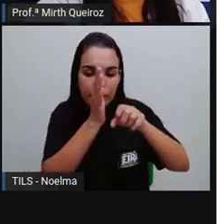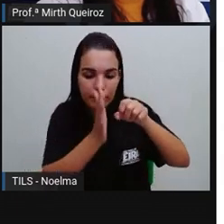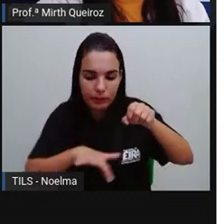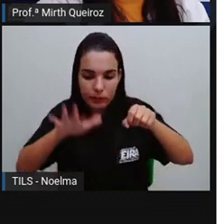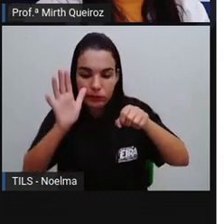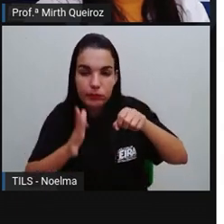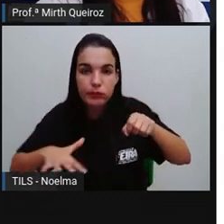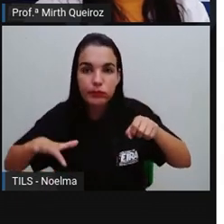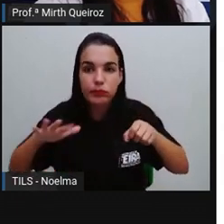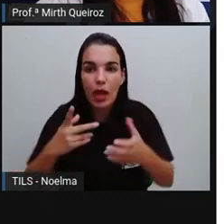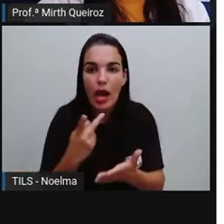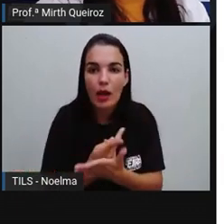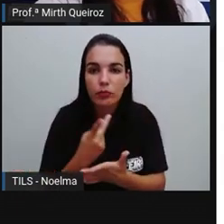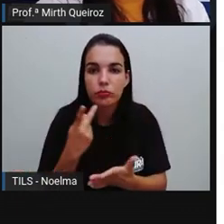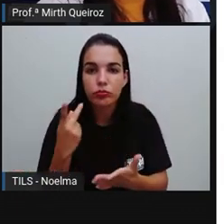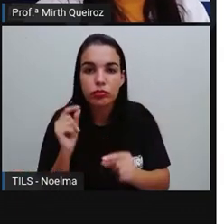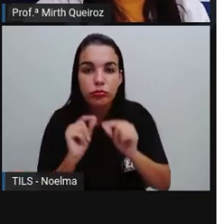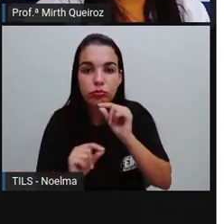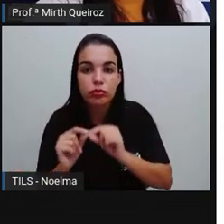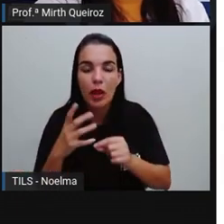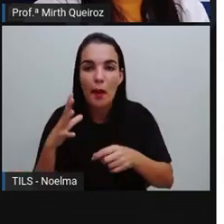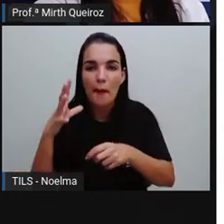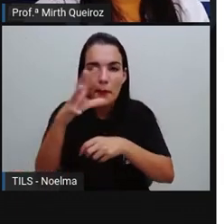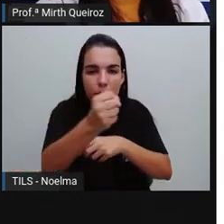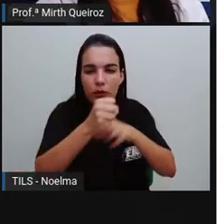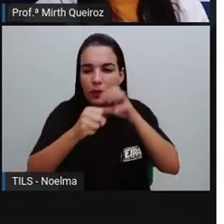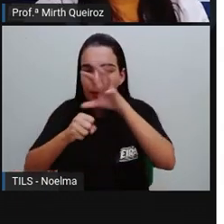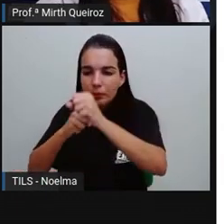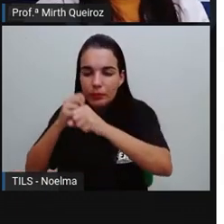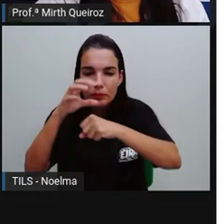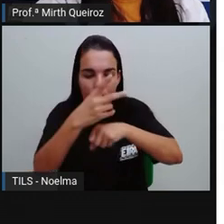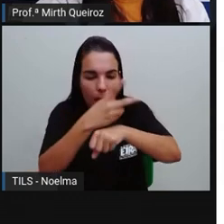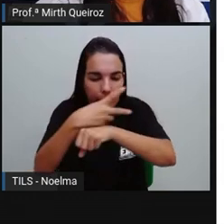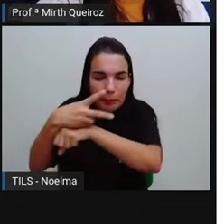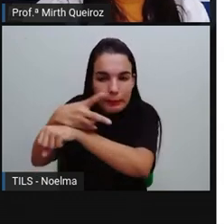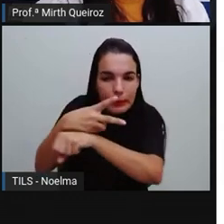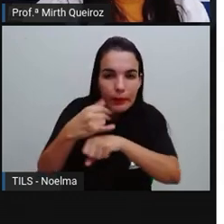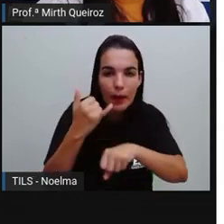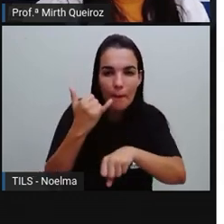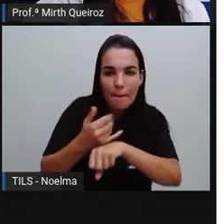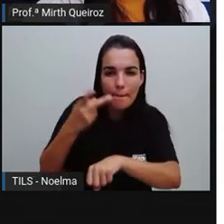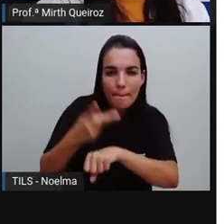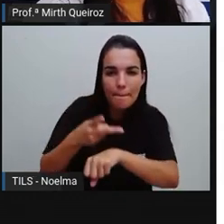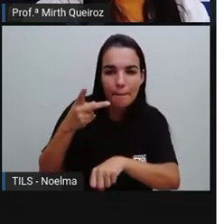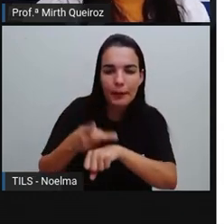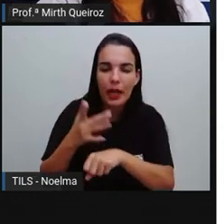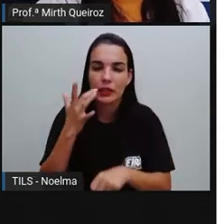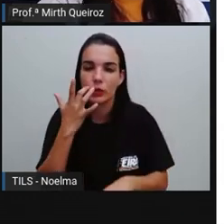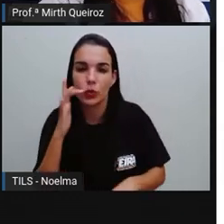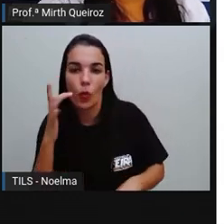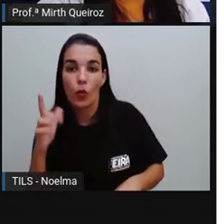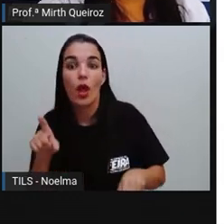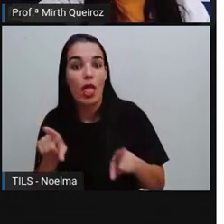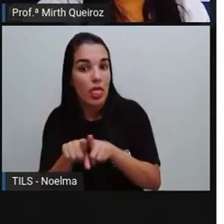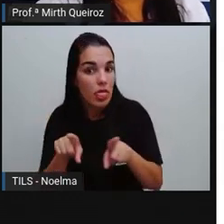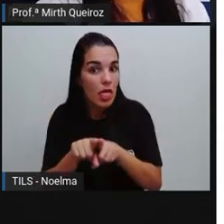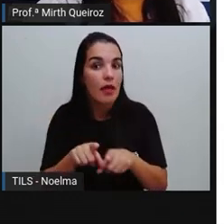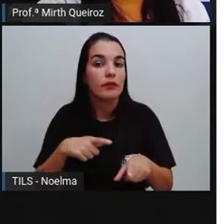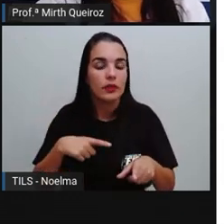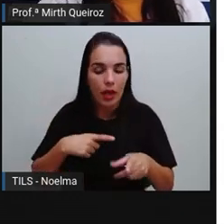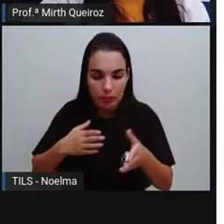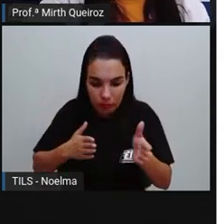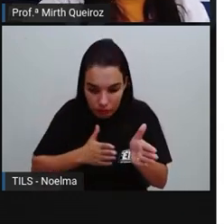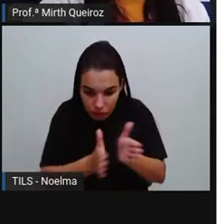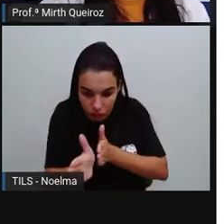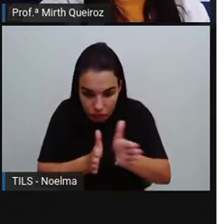aconteceu quando eles estavam em bustos de pedras preciosas como ovo e prata, né? E aí houve a interiorização